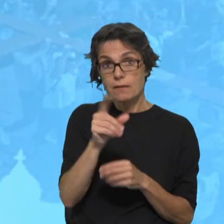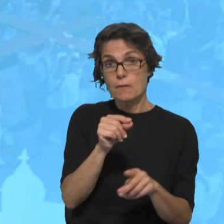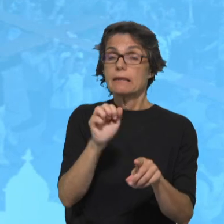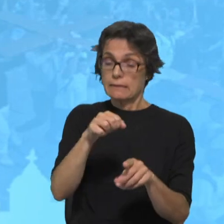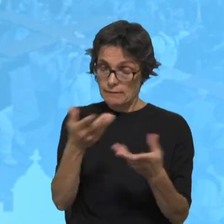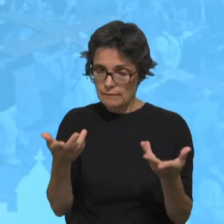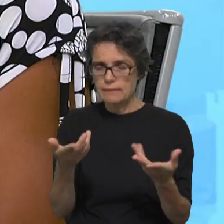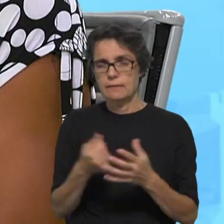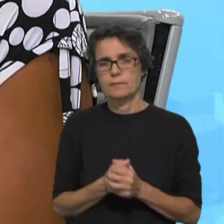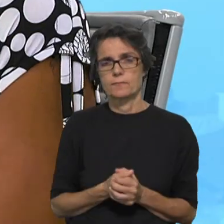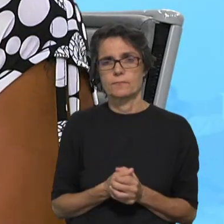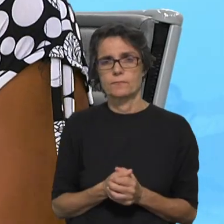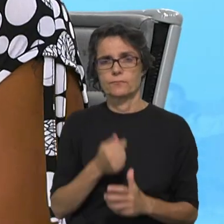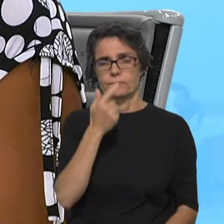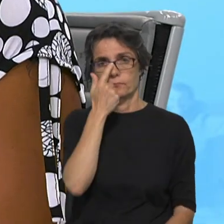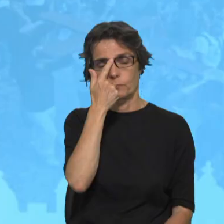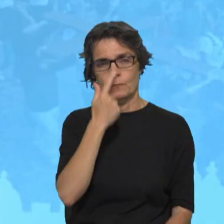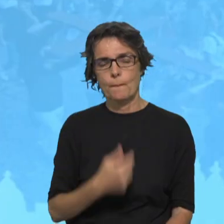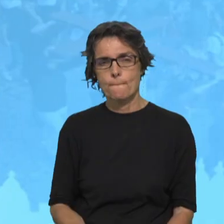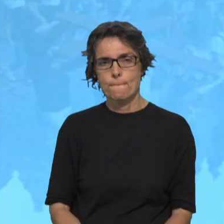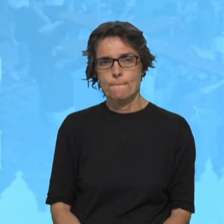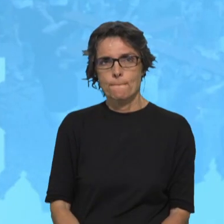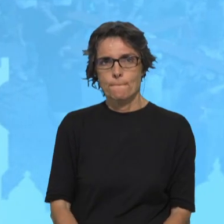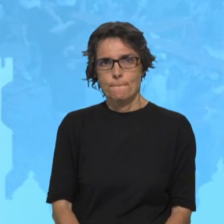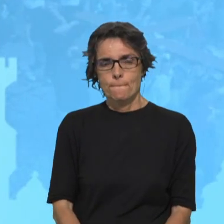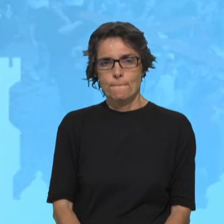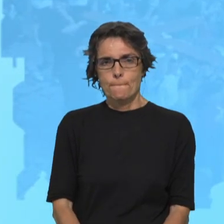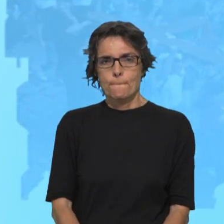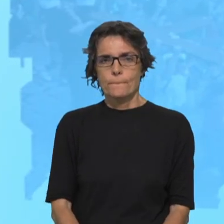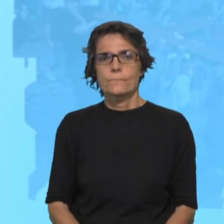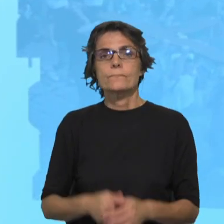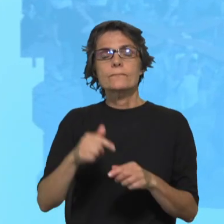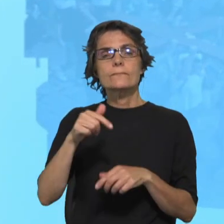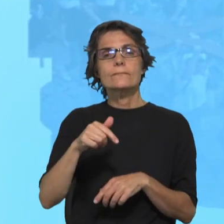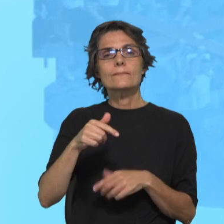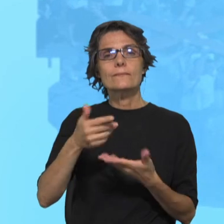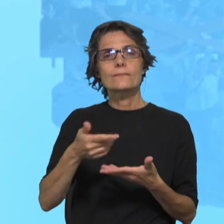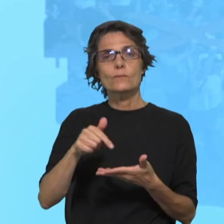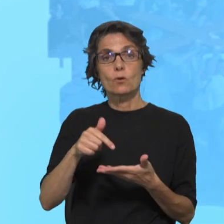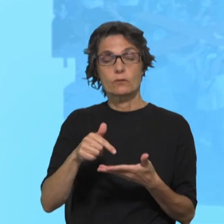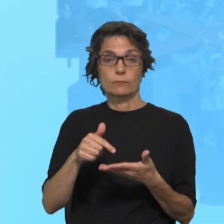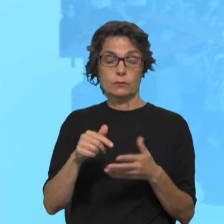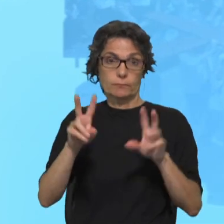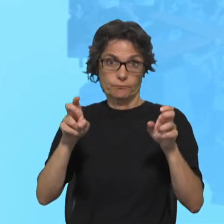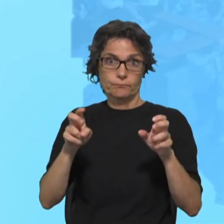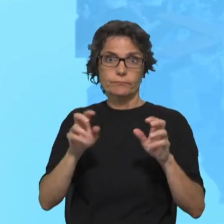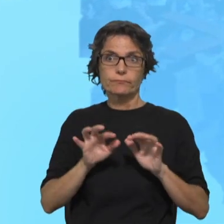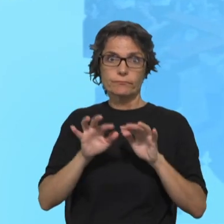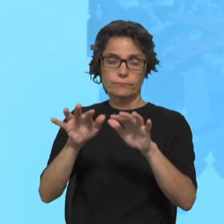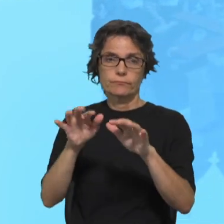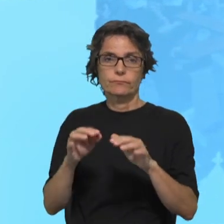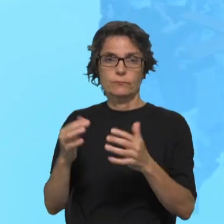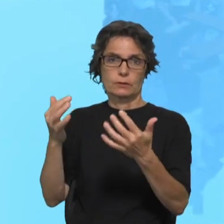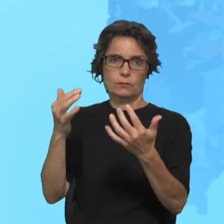É uma experiência de comunhão. Neste dia, e agora que sublinhámos esta dimensão das migrações e desta peregrinação que se inicia